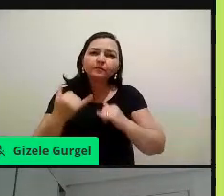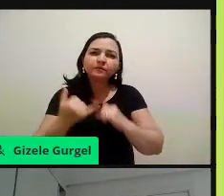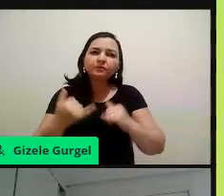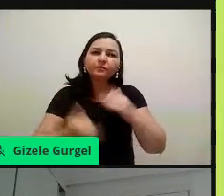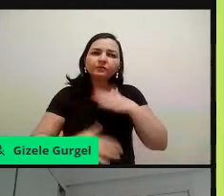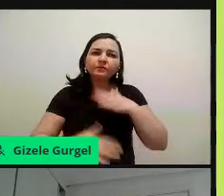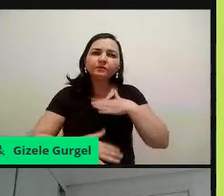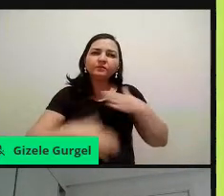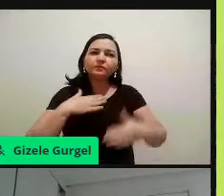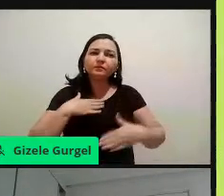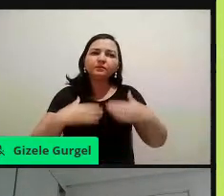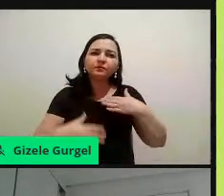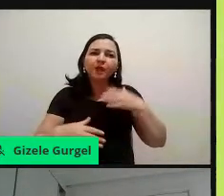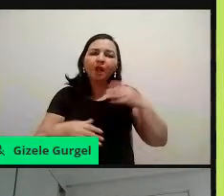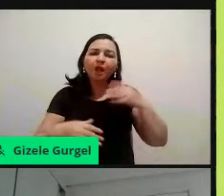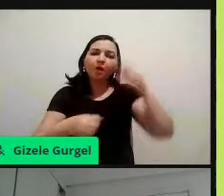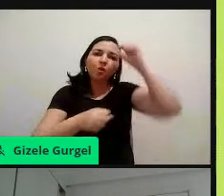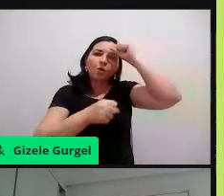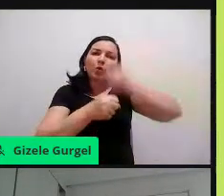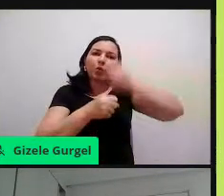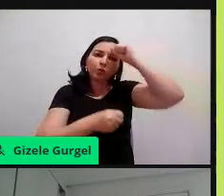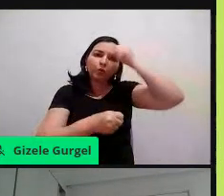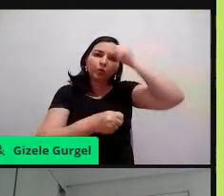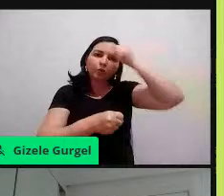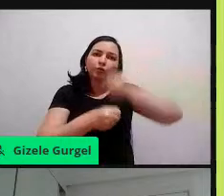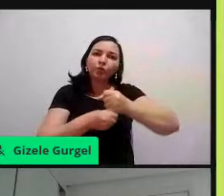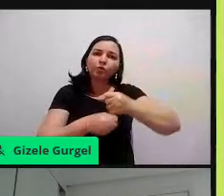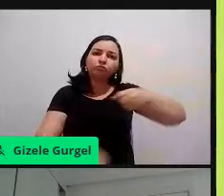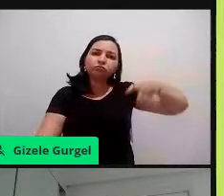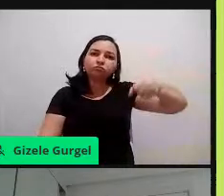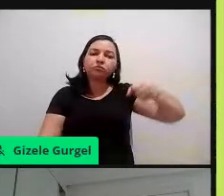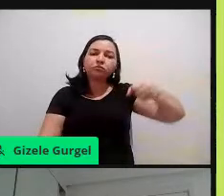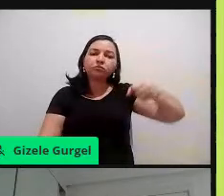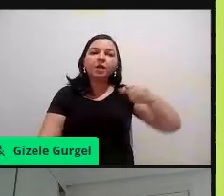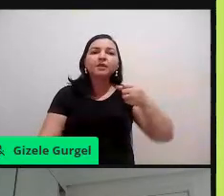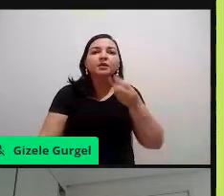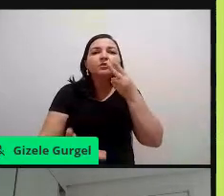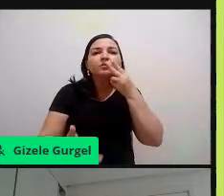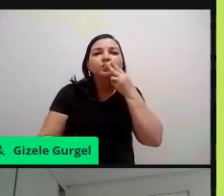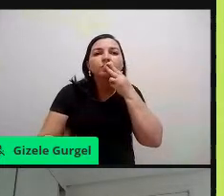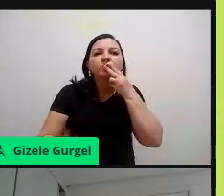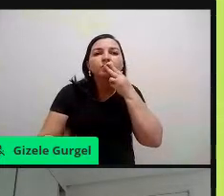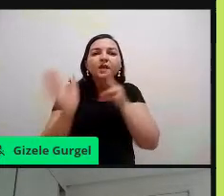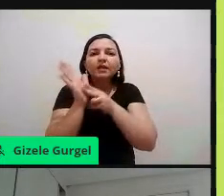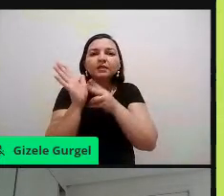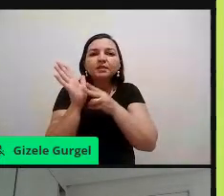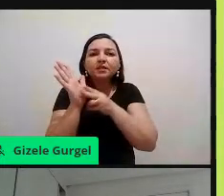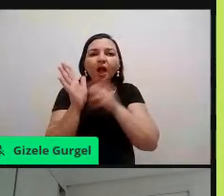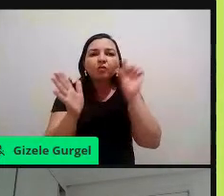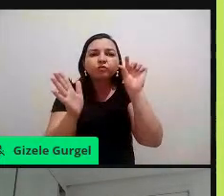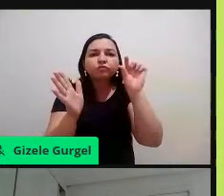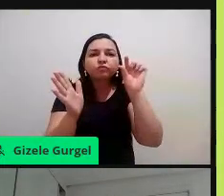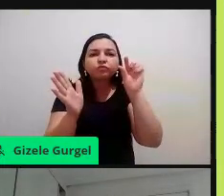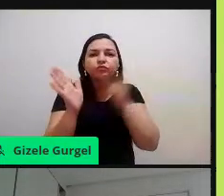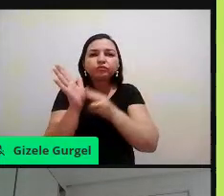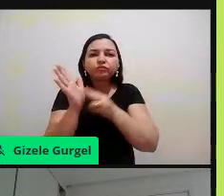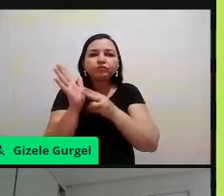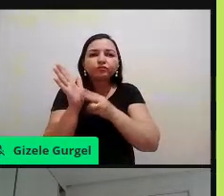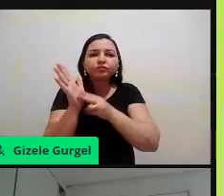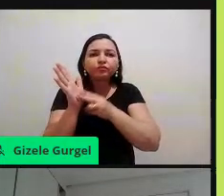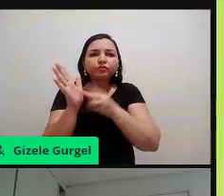estabelecimento está segurando, é um coletor de bituca de cigarro. A gente observou nas nossas limpezas de praia que,